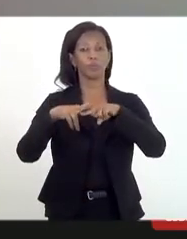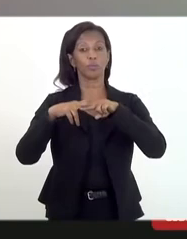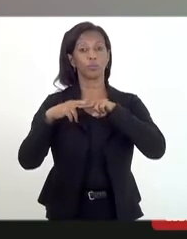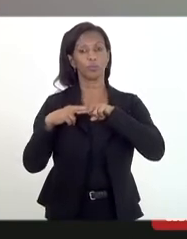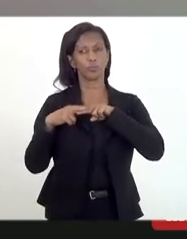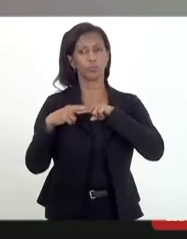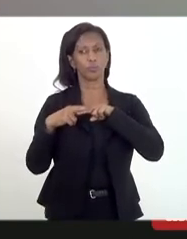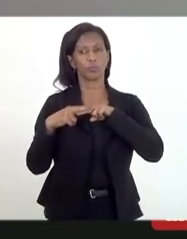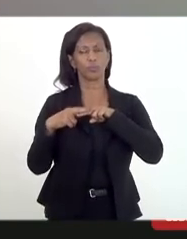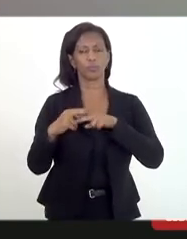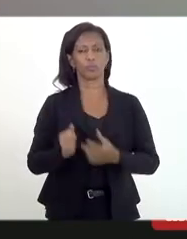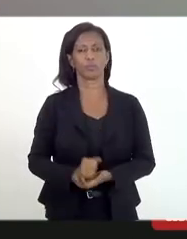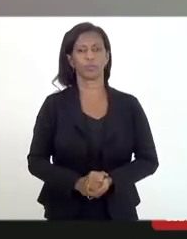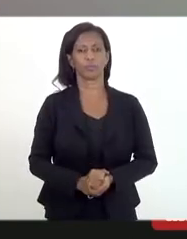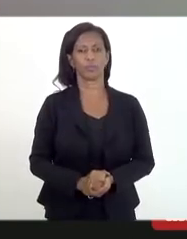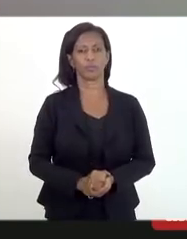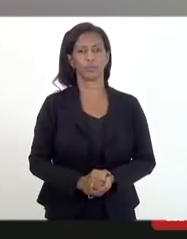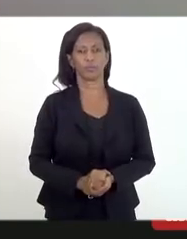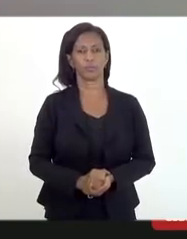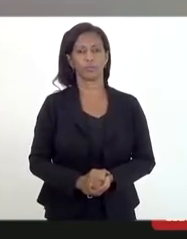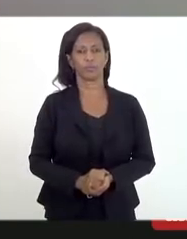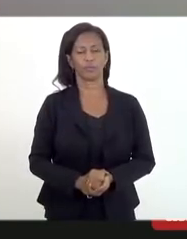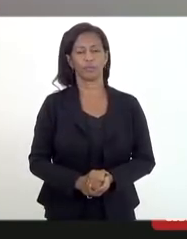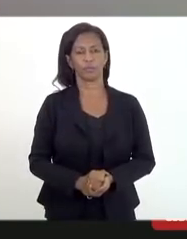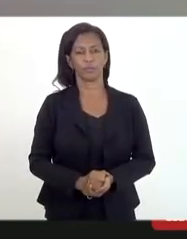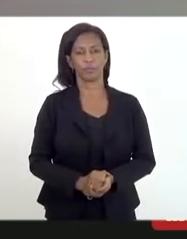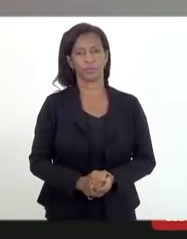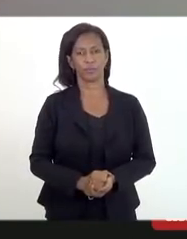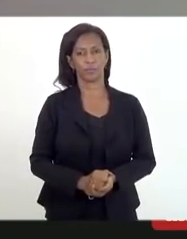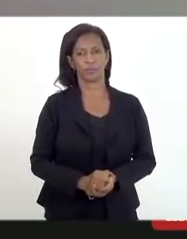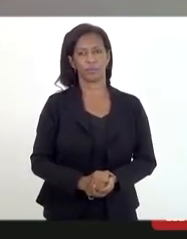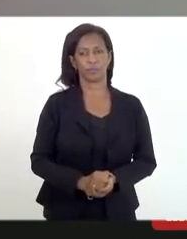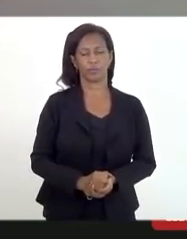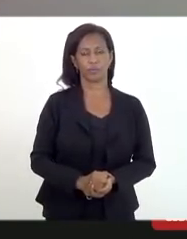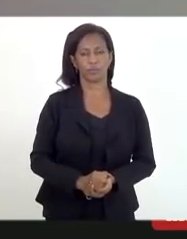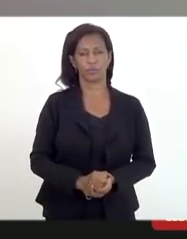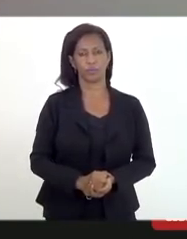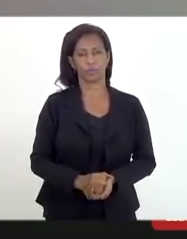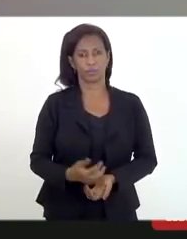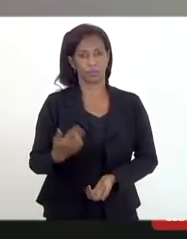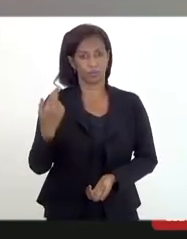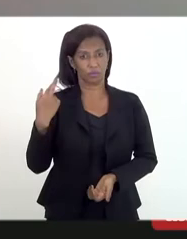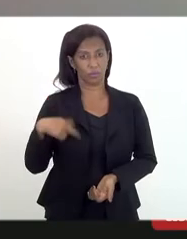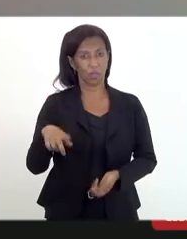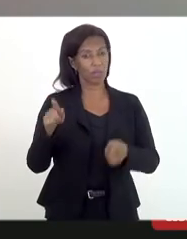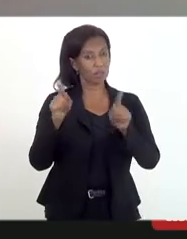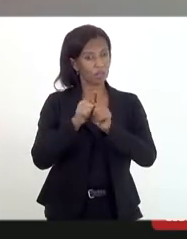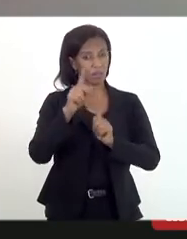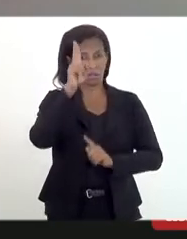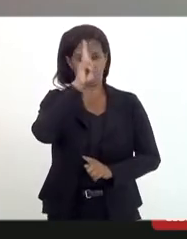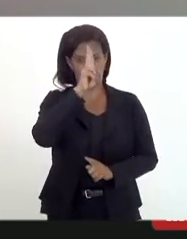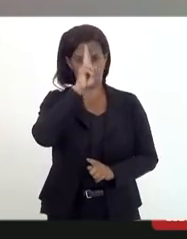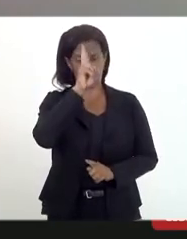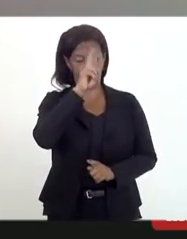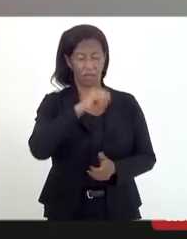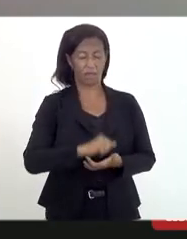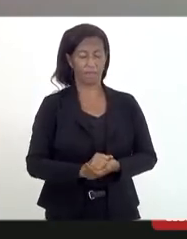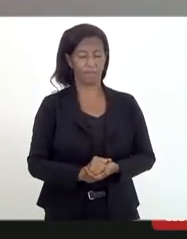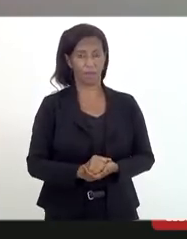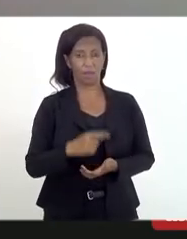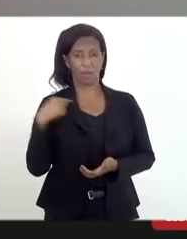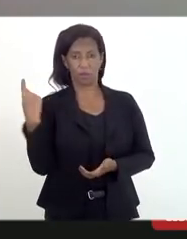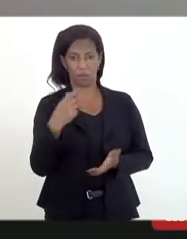por motivos religiosos. Eu gostaria de frisar também que foi constatado no nosso